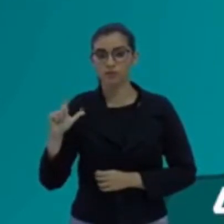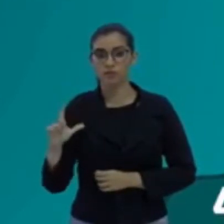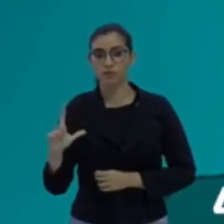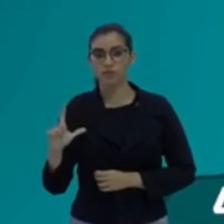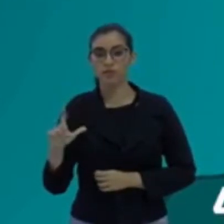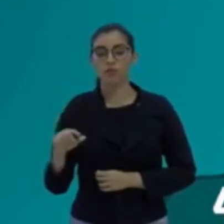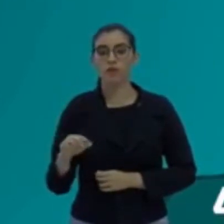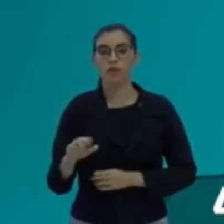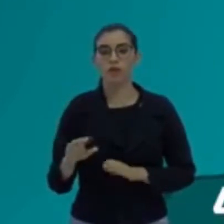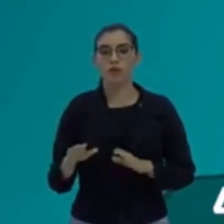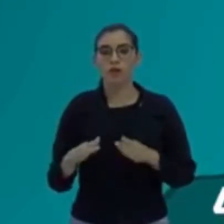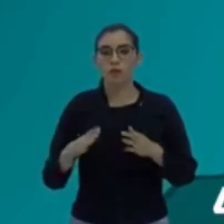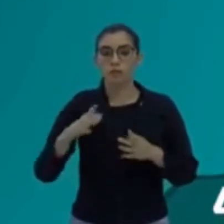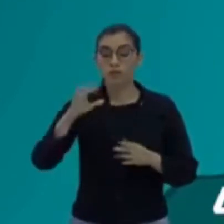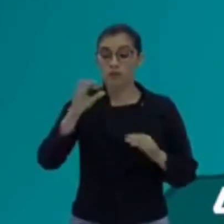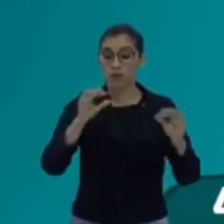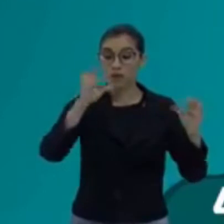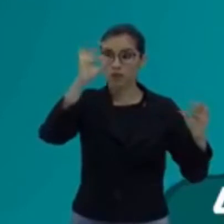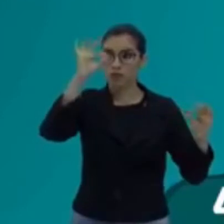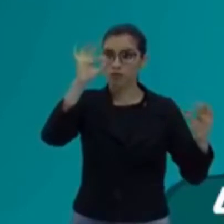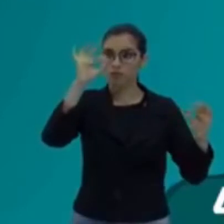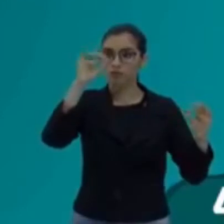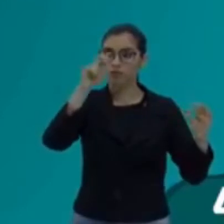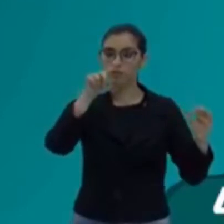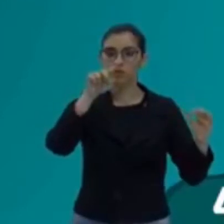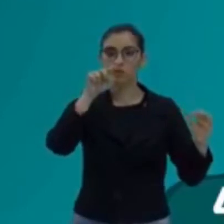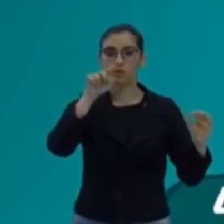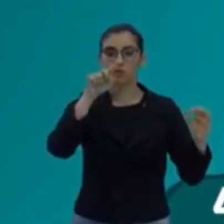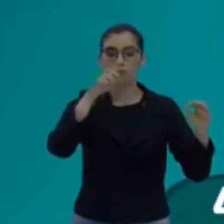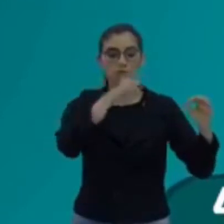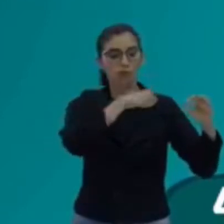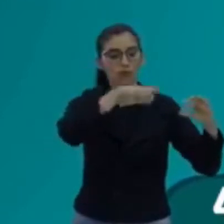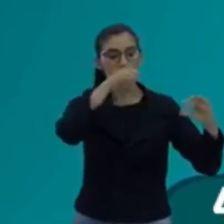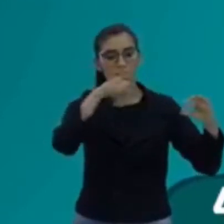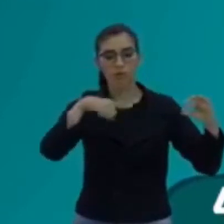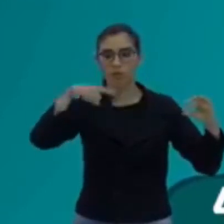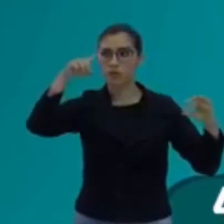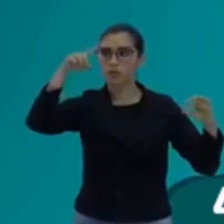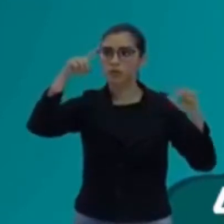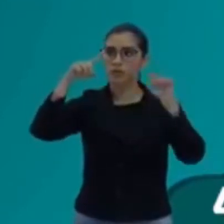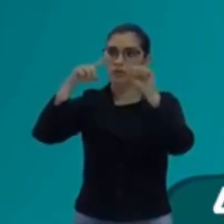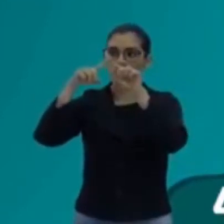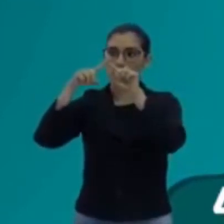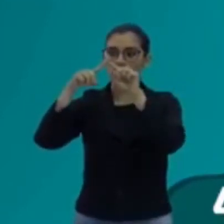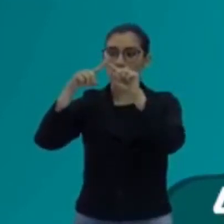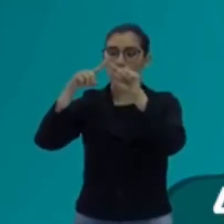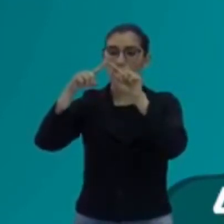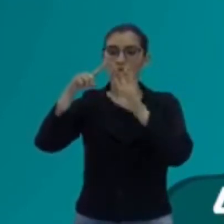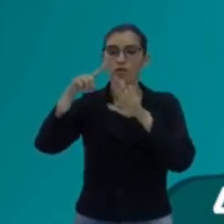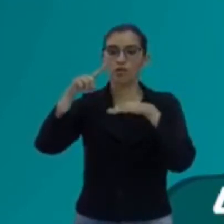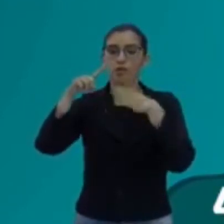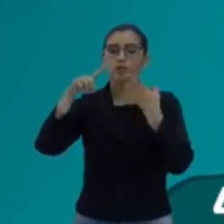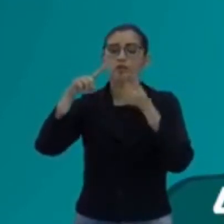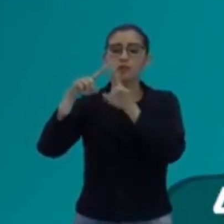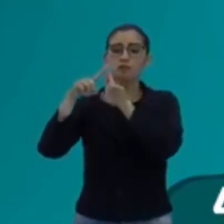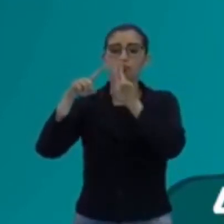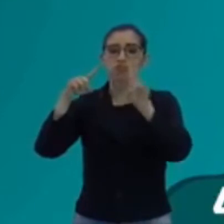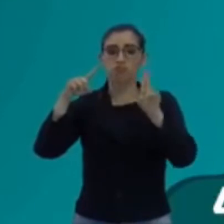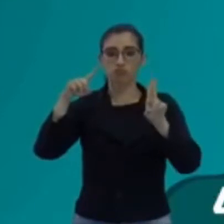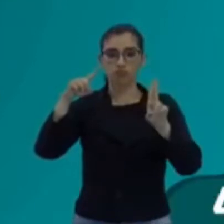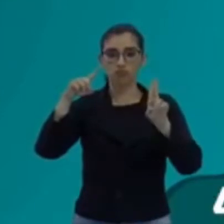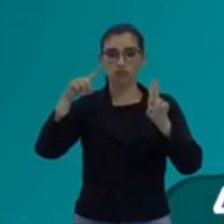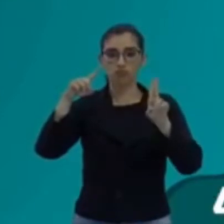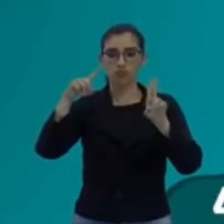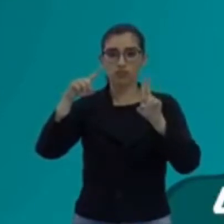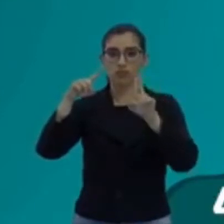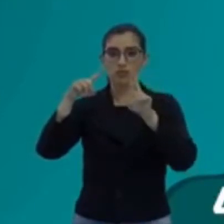posso pegar nessa onda o ponto mais alto. Está aqui, o ponto mais alto. Esse ponto mais alto, ele recebe o nome. Está